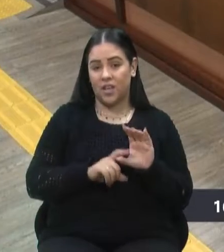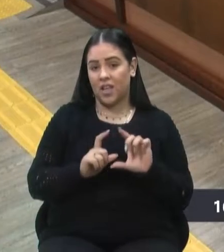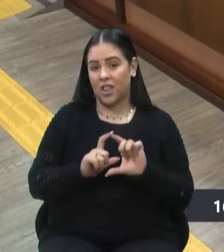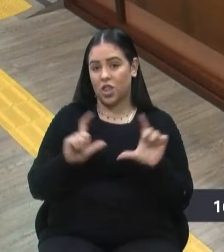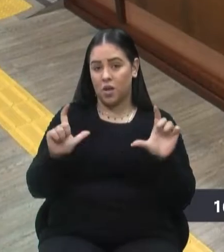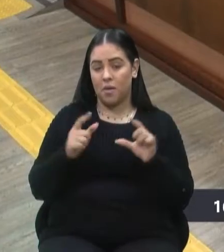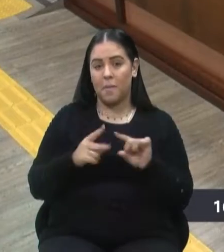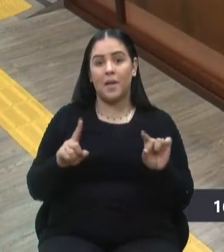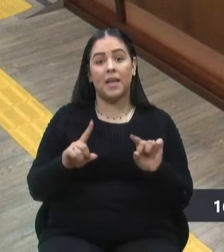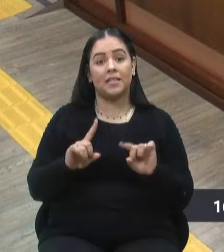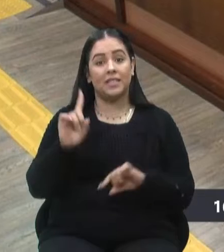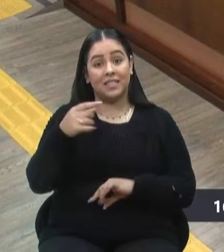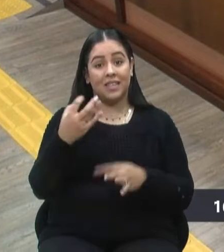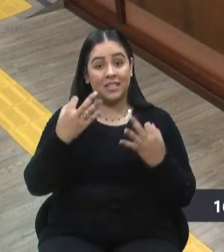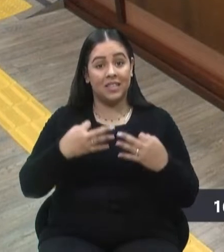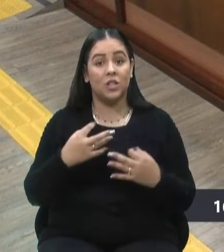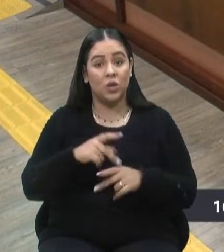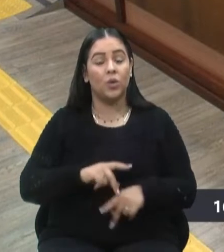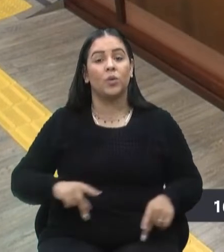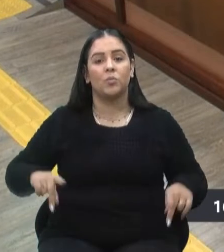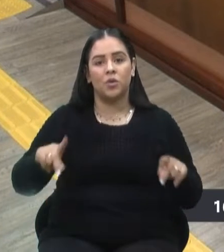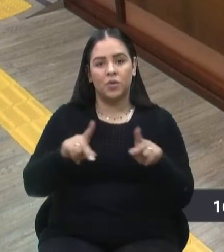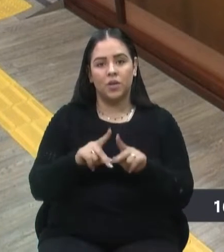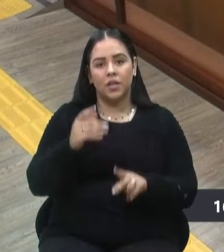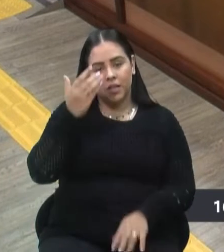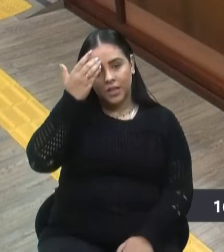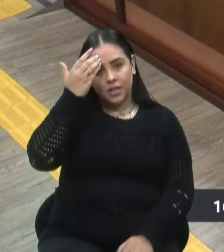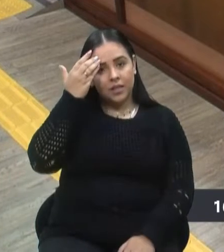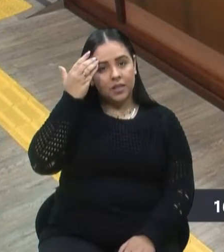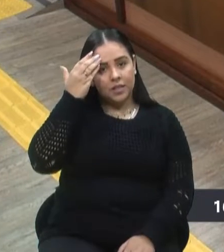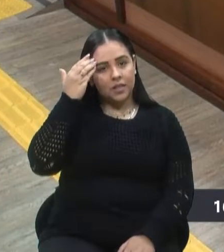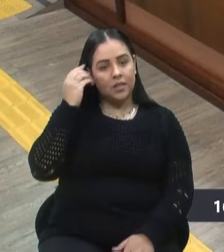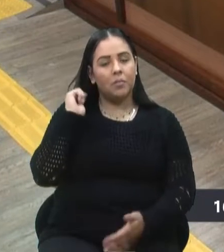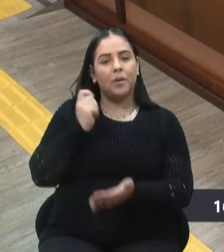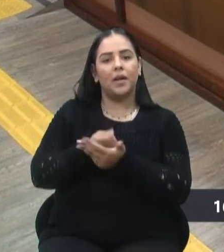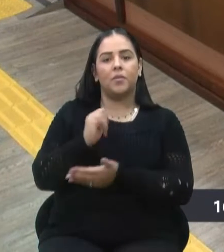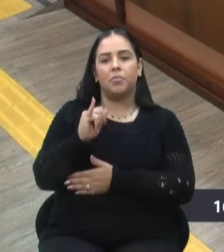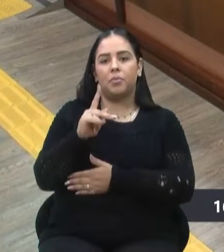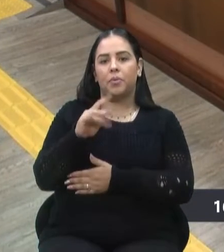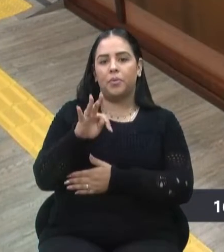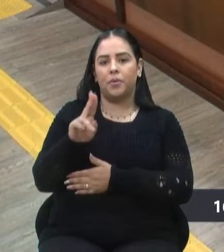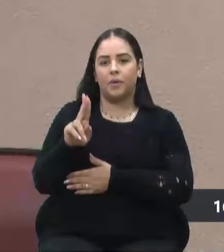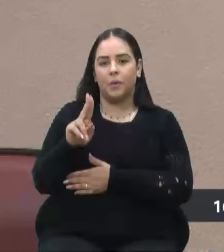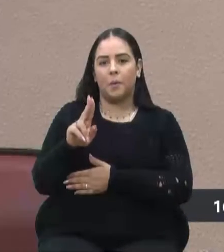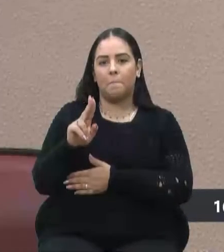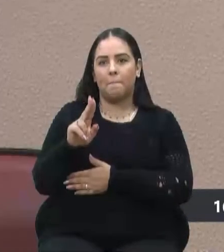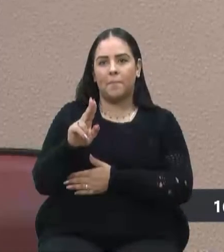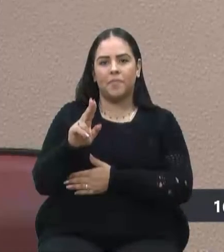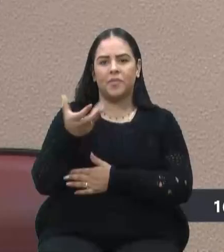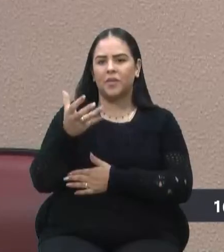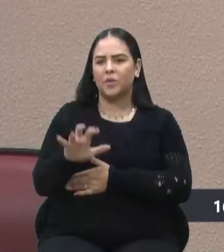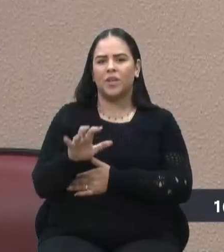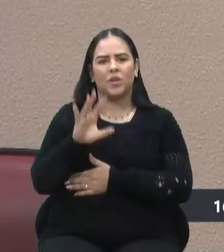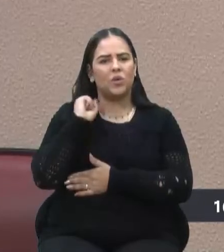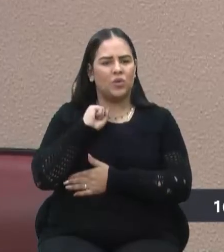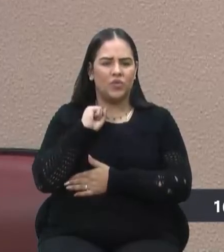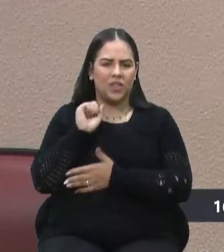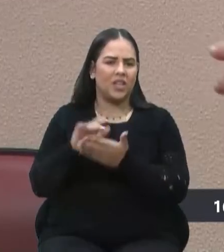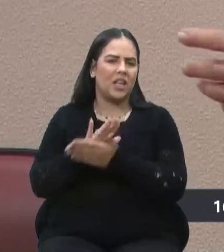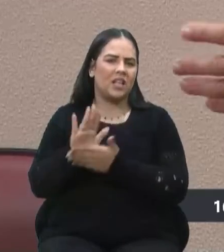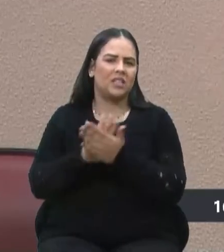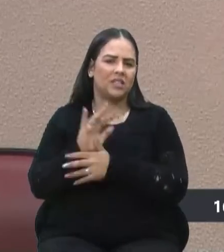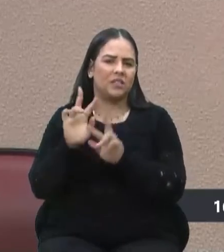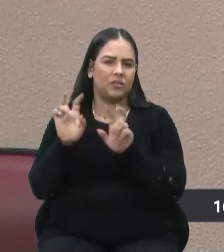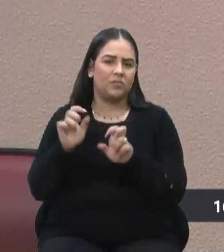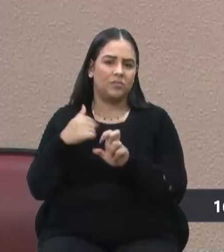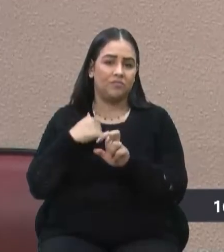ali, mas uma coisa é certa. A população que paga o seu IPTU, a sua taxa, diz que ela quer ser atendida, ela não quer ouvir mais isso. Eu